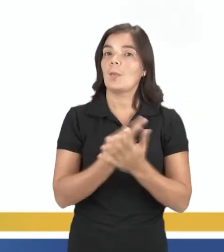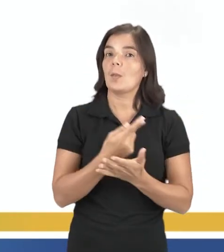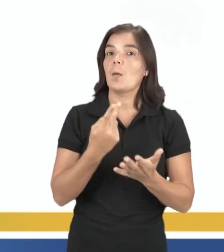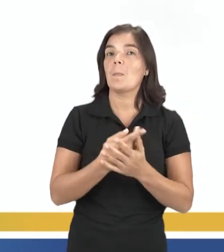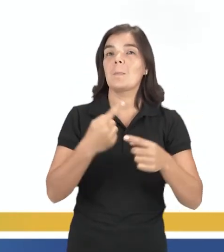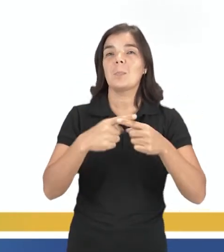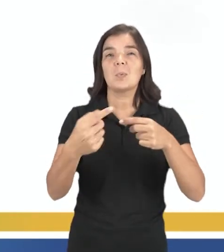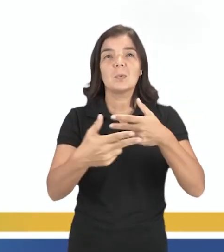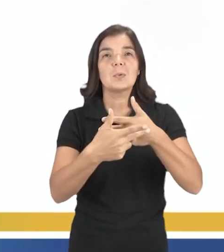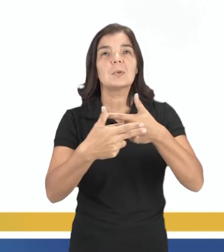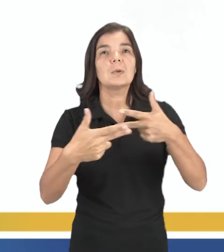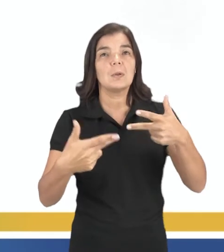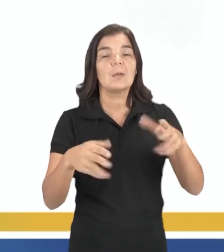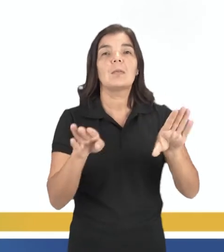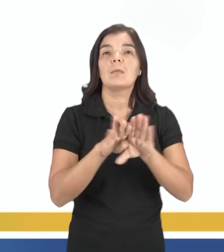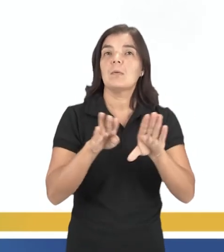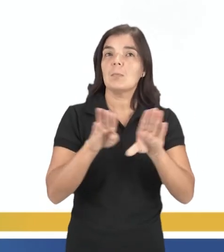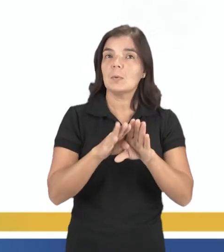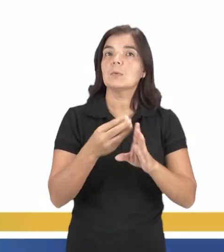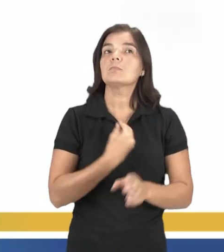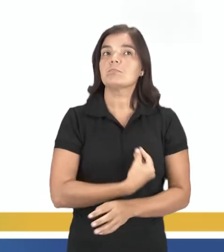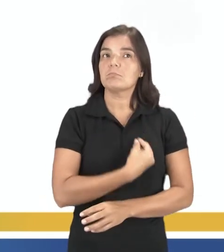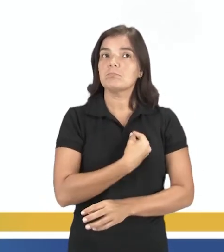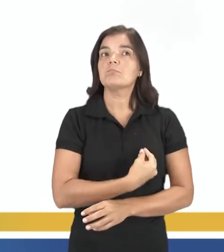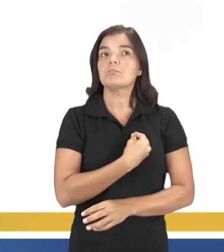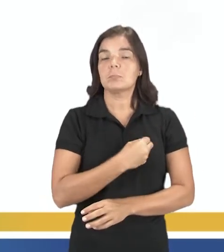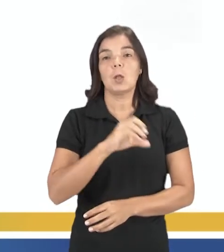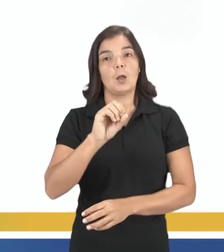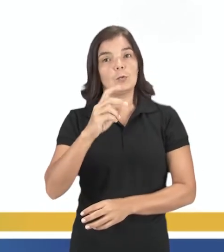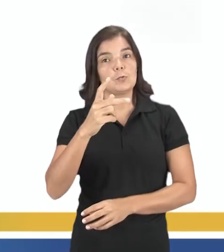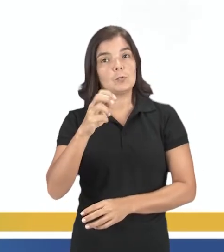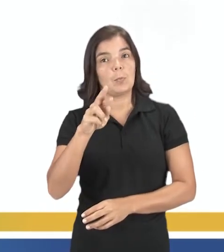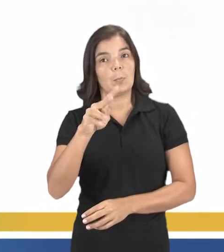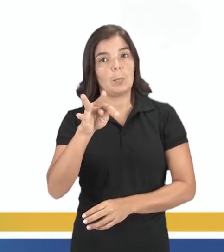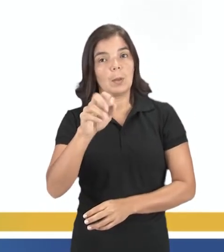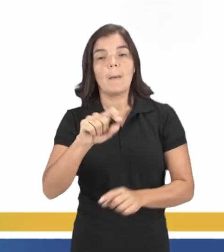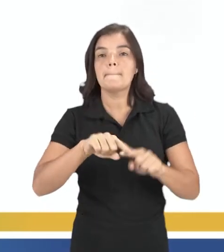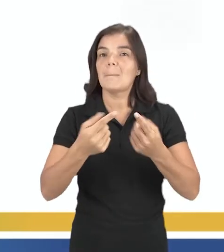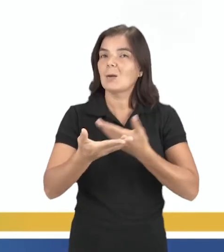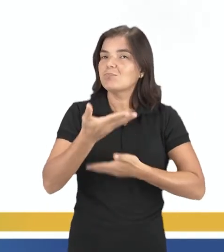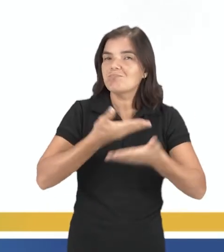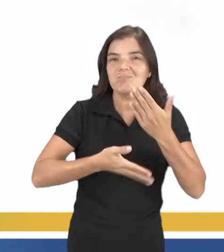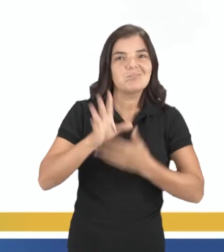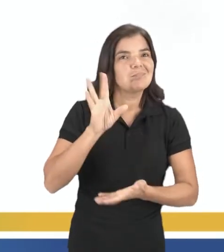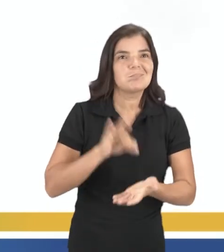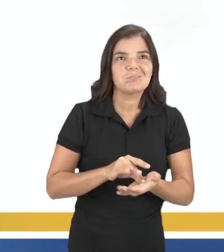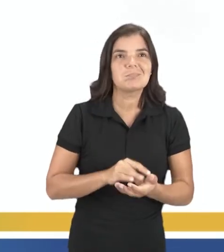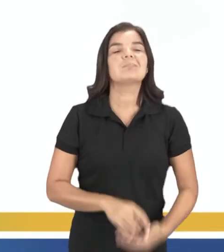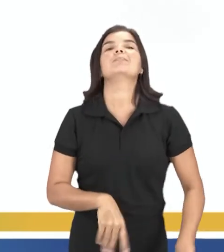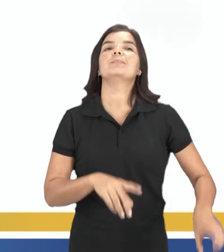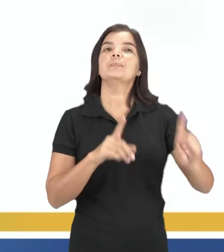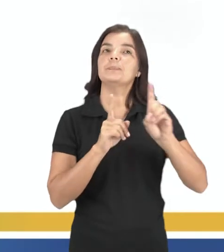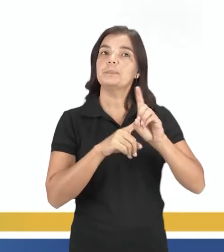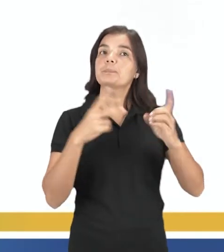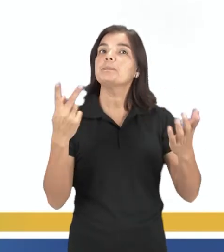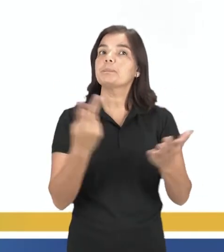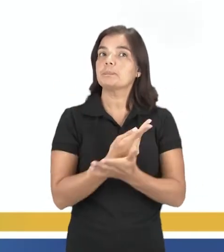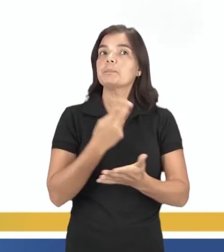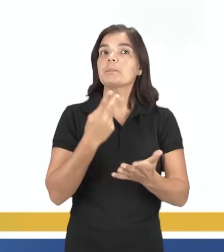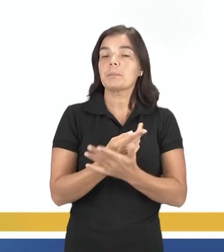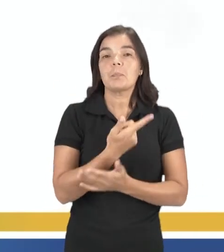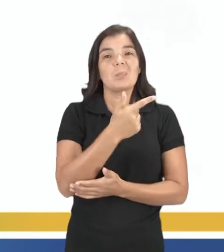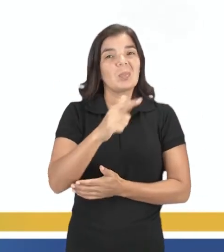é incorreta, esse é um elemento também presente nas operetas, mas não se relaciona com a originalidade. Letra D, que também é